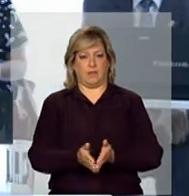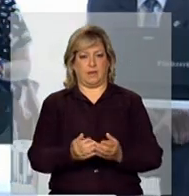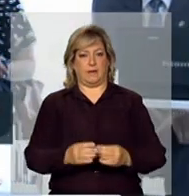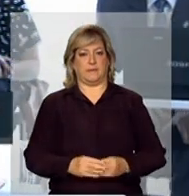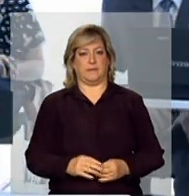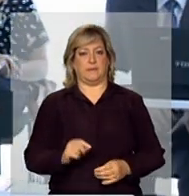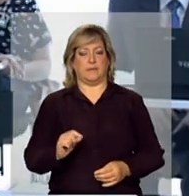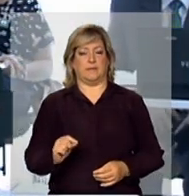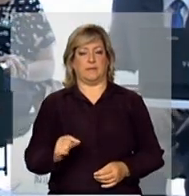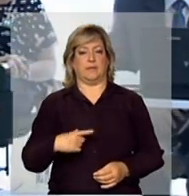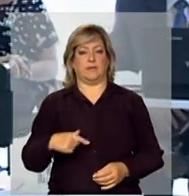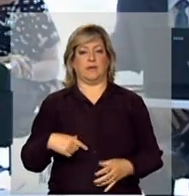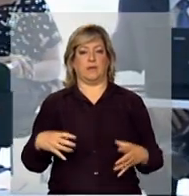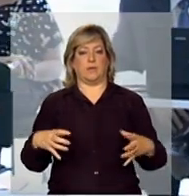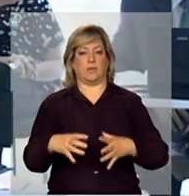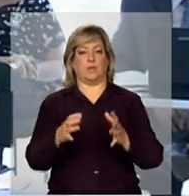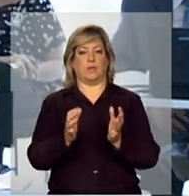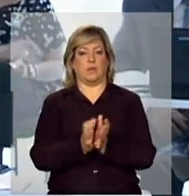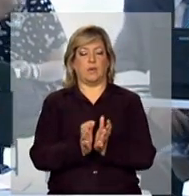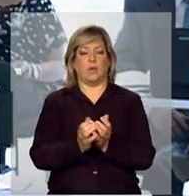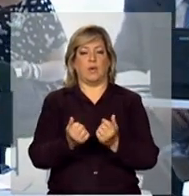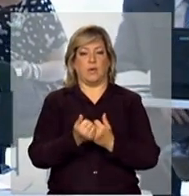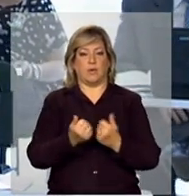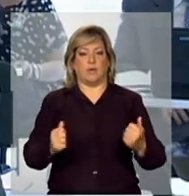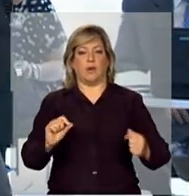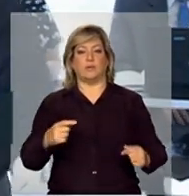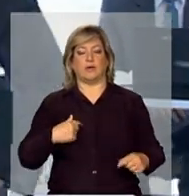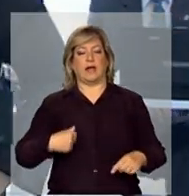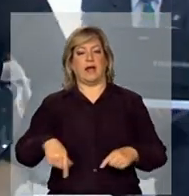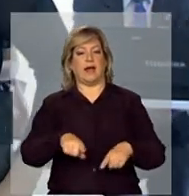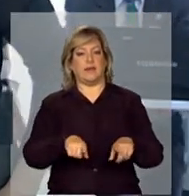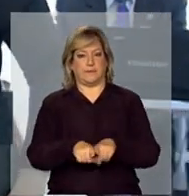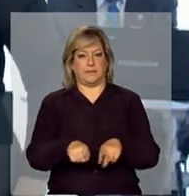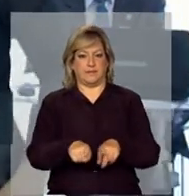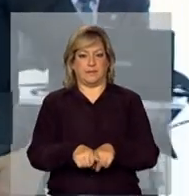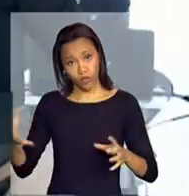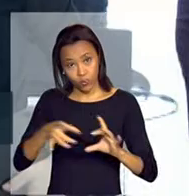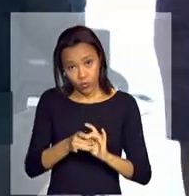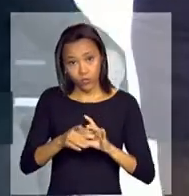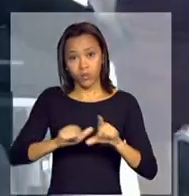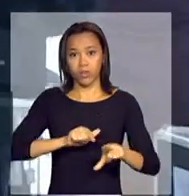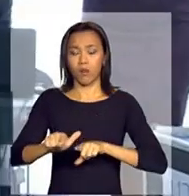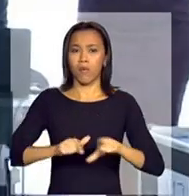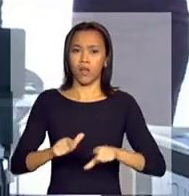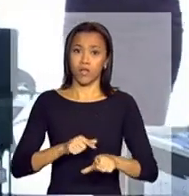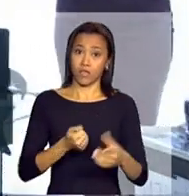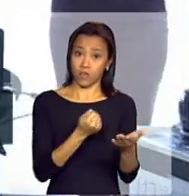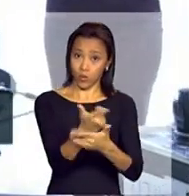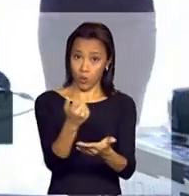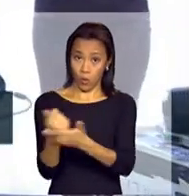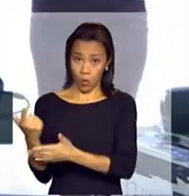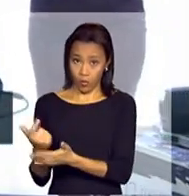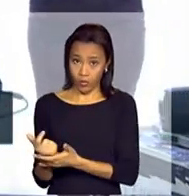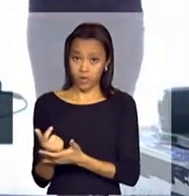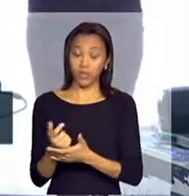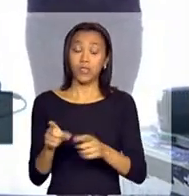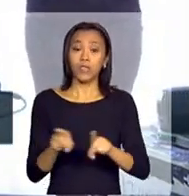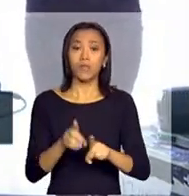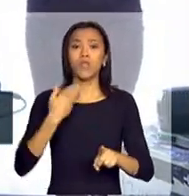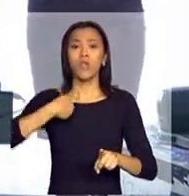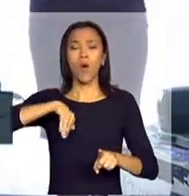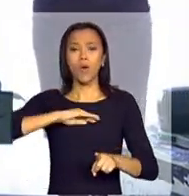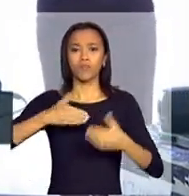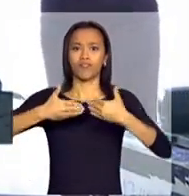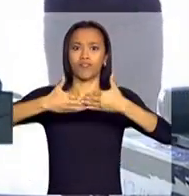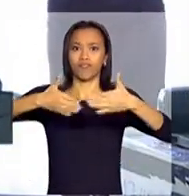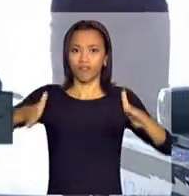no corpo de cooperativas que já vinham trabalhando com a gente nessas ações de compras públicas, nós inauguramos,